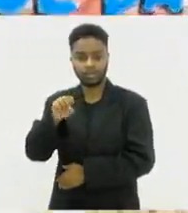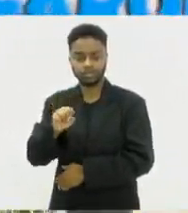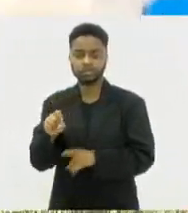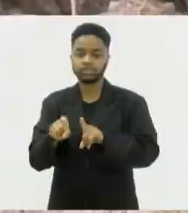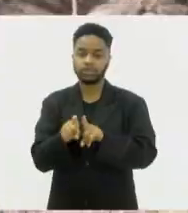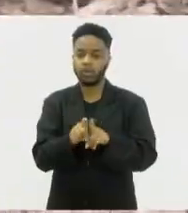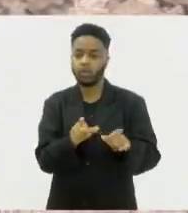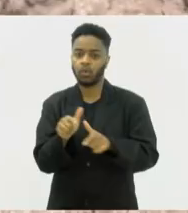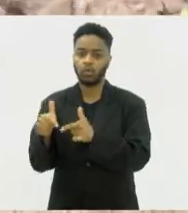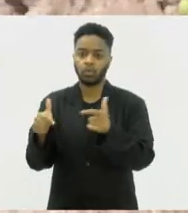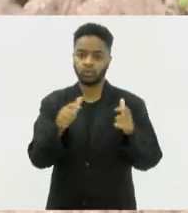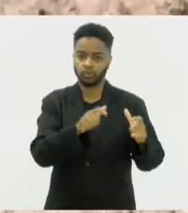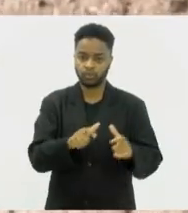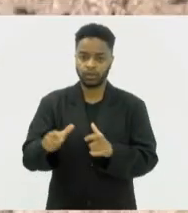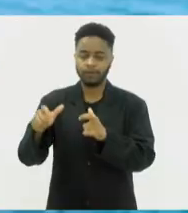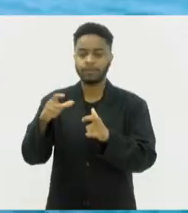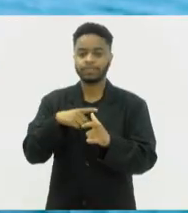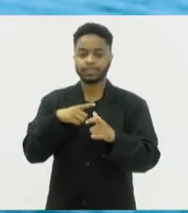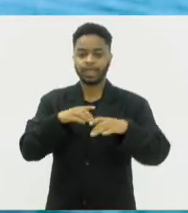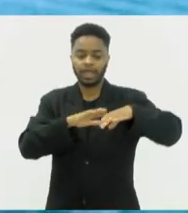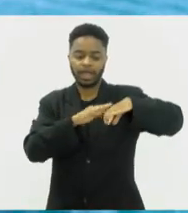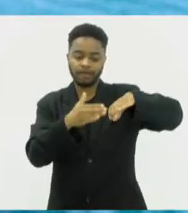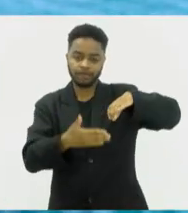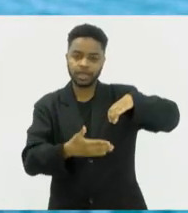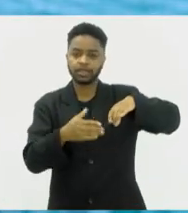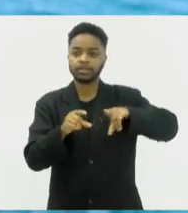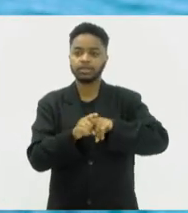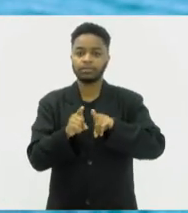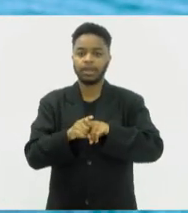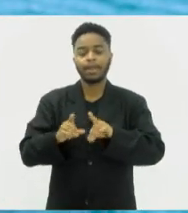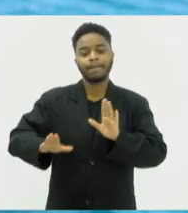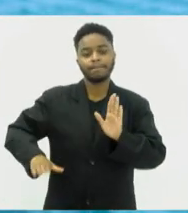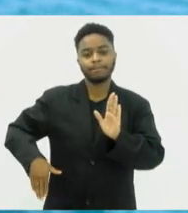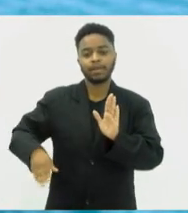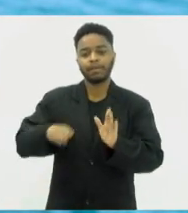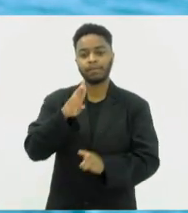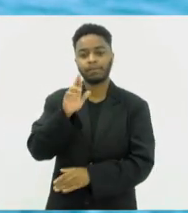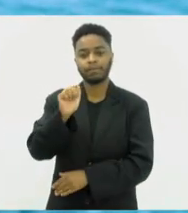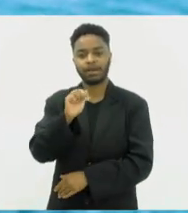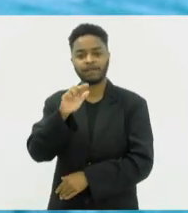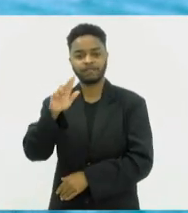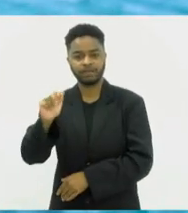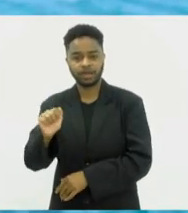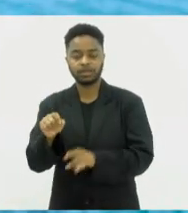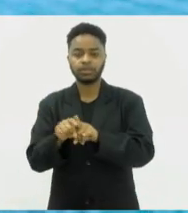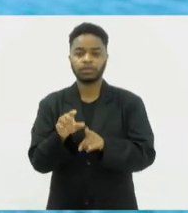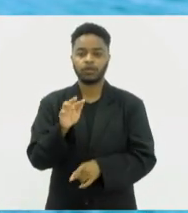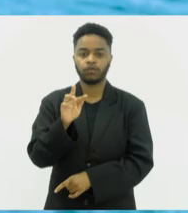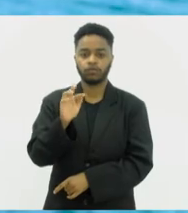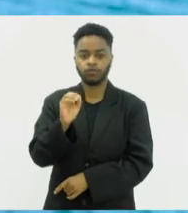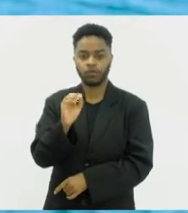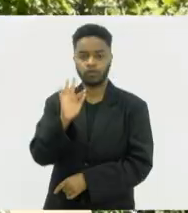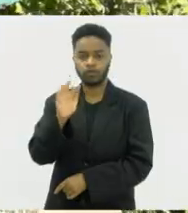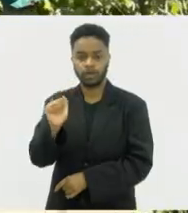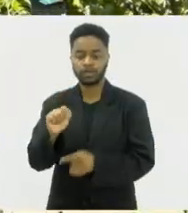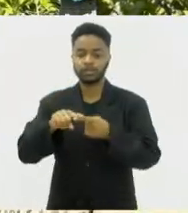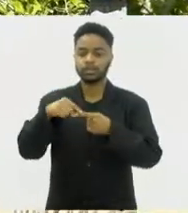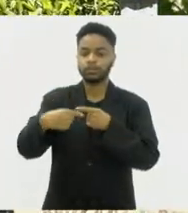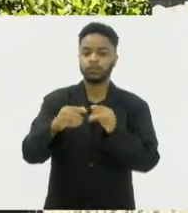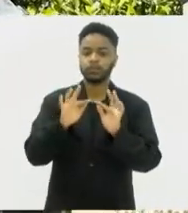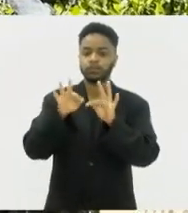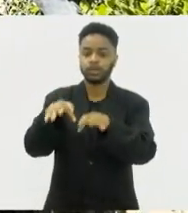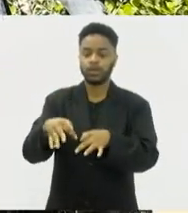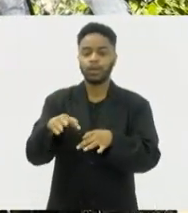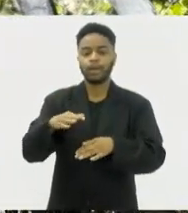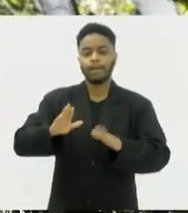Chapéu, a Caverna dos Escravos e as selvagens praias brava e fofa, finalizando na Praia das Conchas. Já o